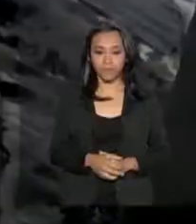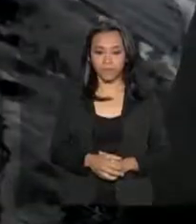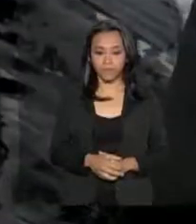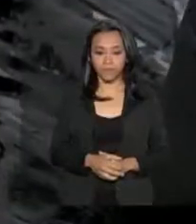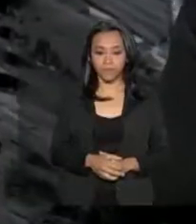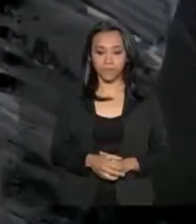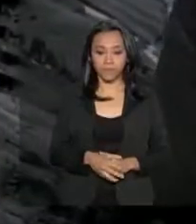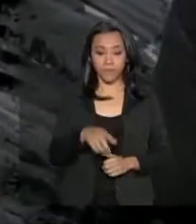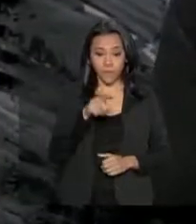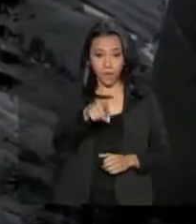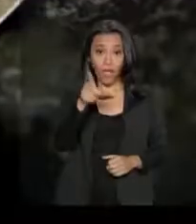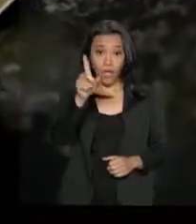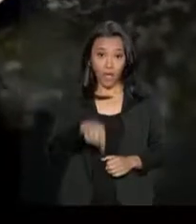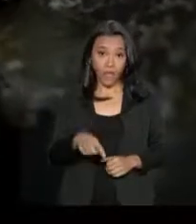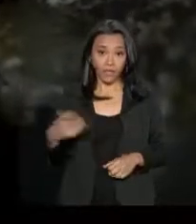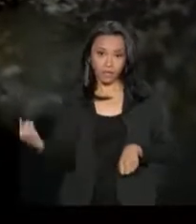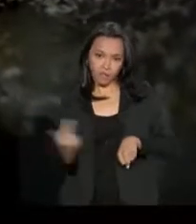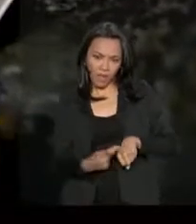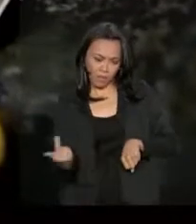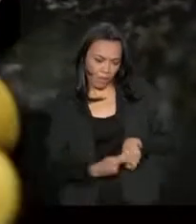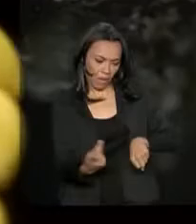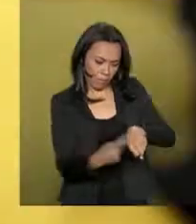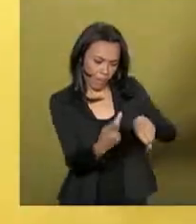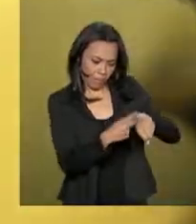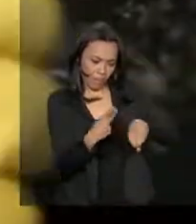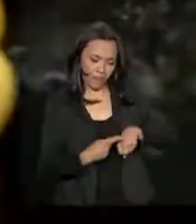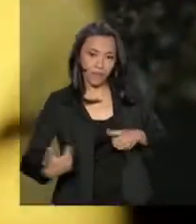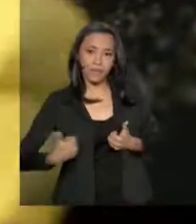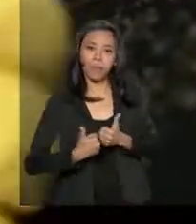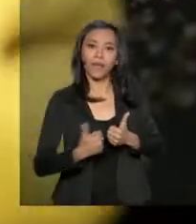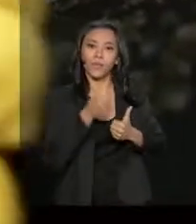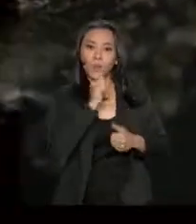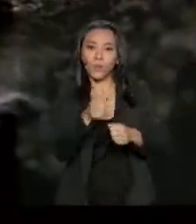A coleta é nas encostas e pedras, à beira-mar.